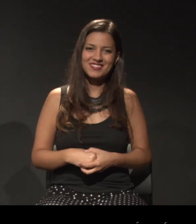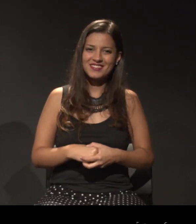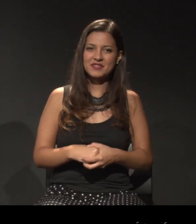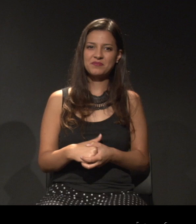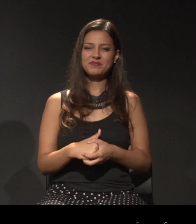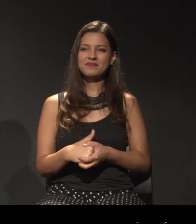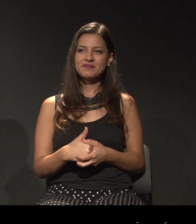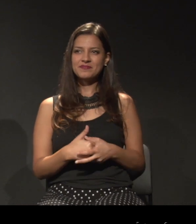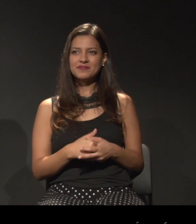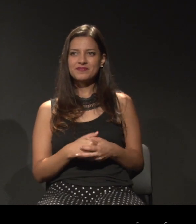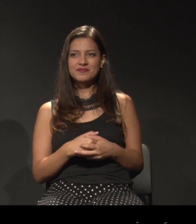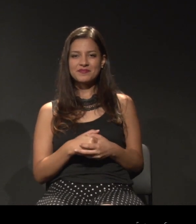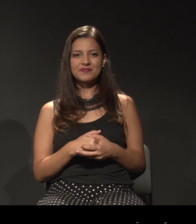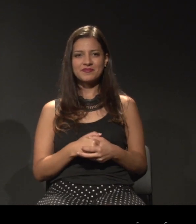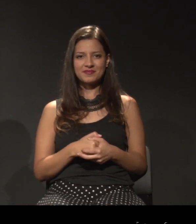Cultural.